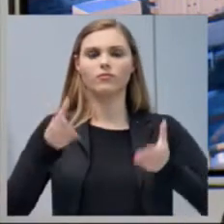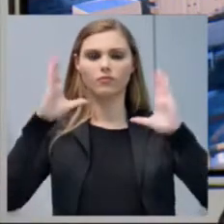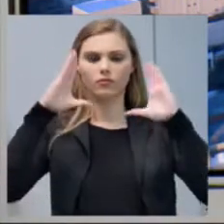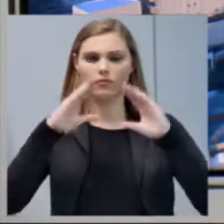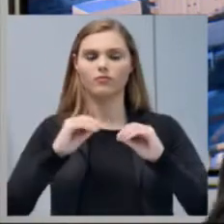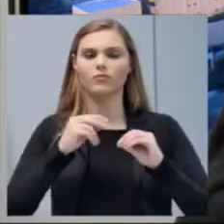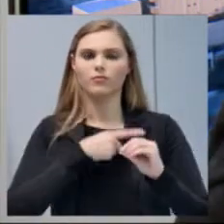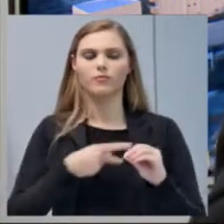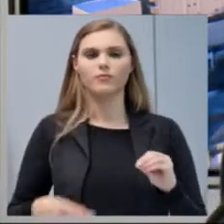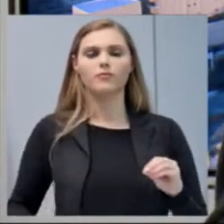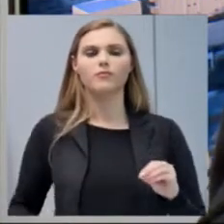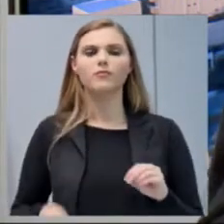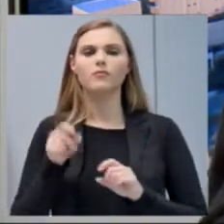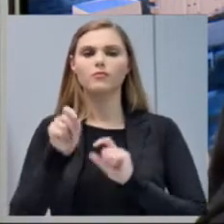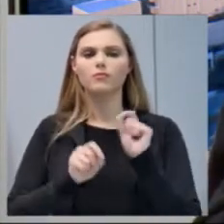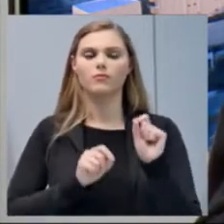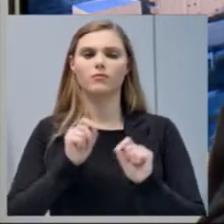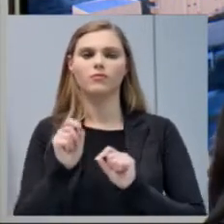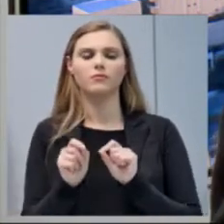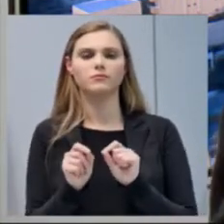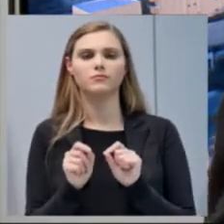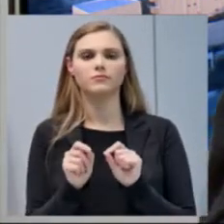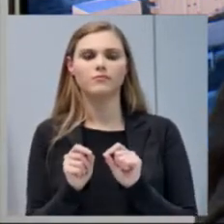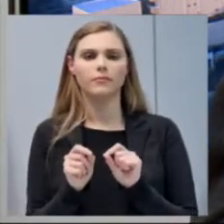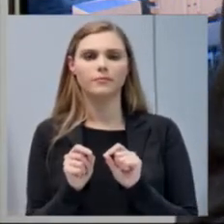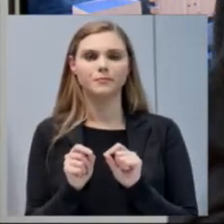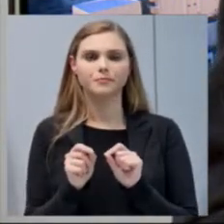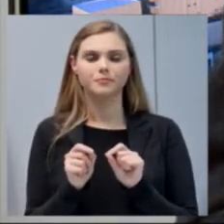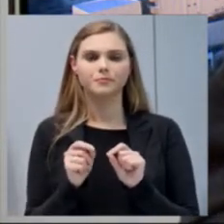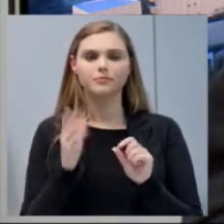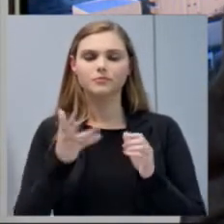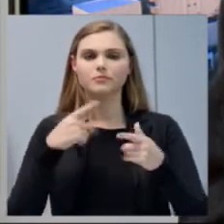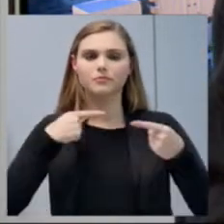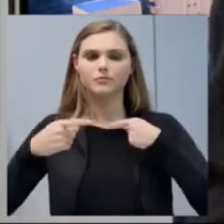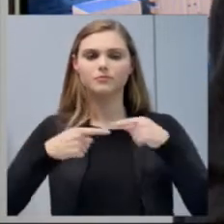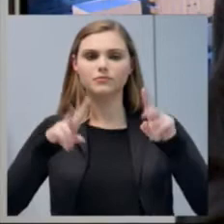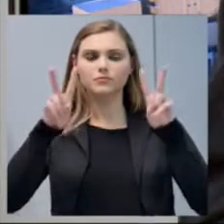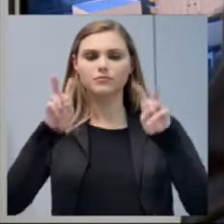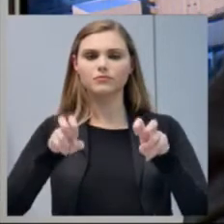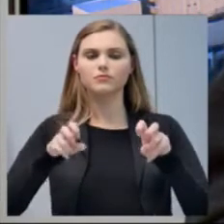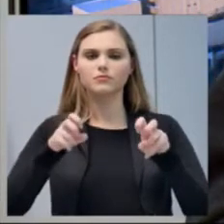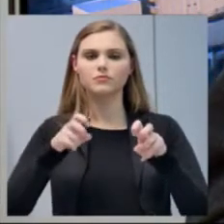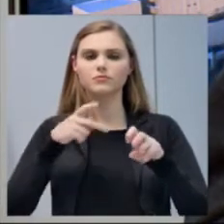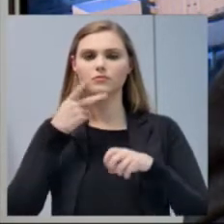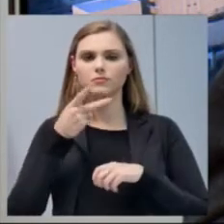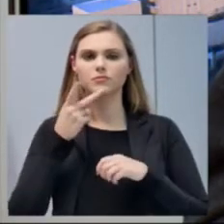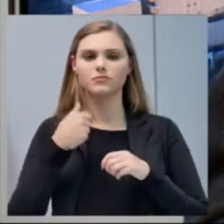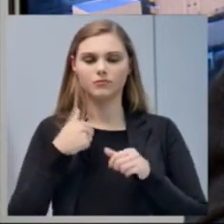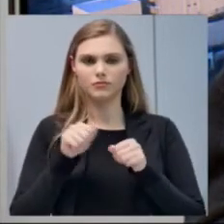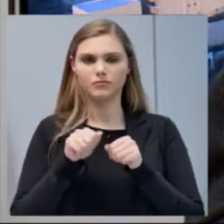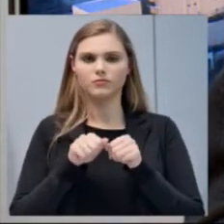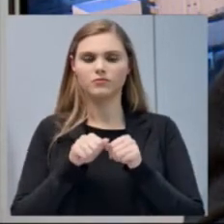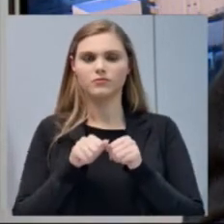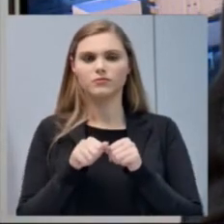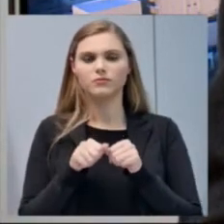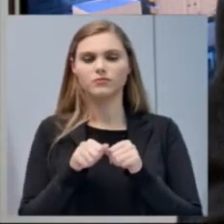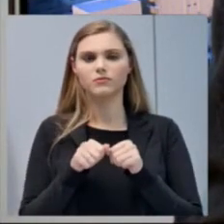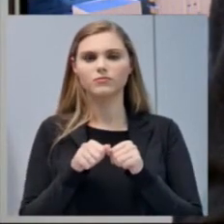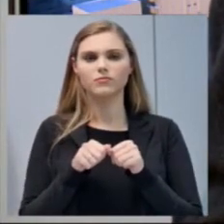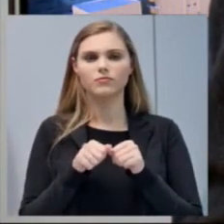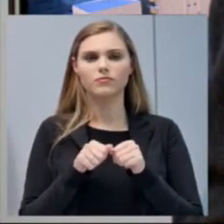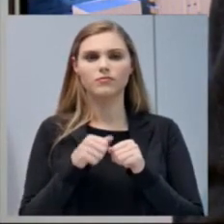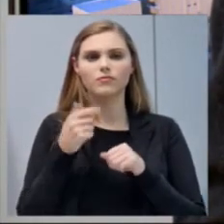para já debater a respeito de uma indicação que estou fazendo aqui, da